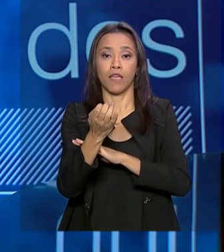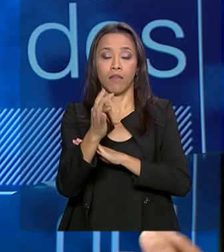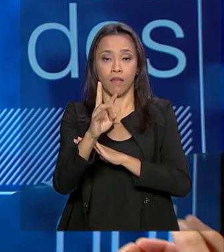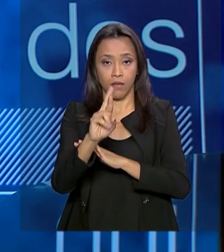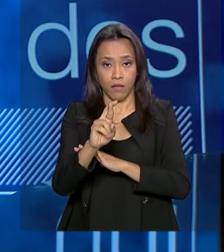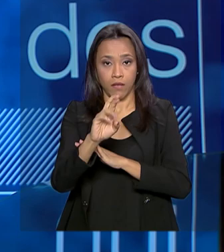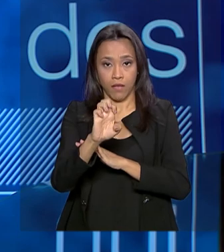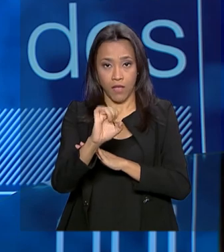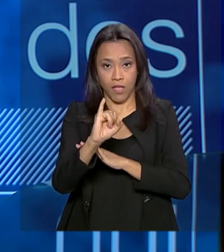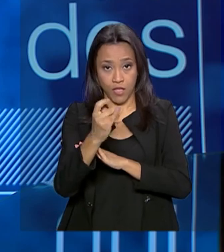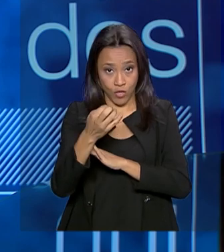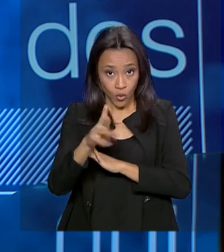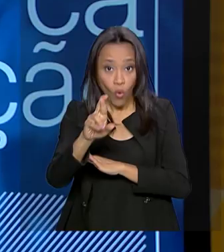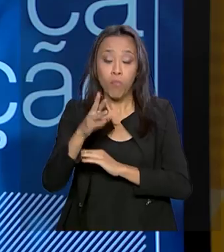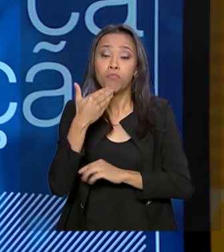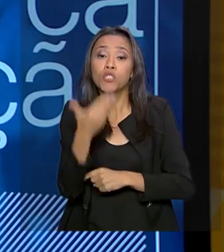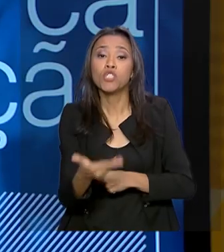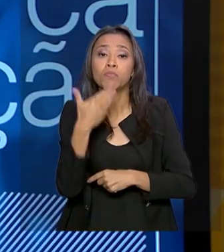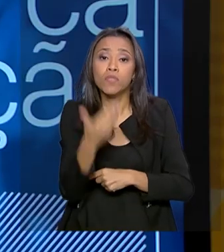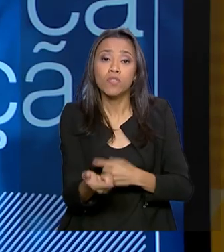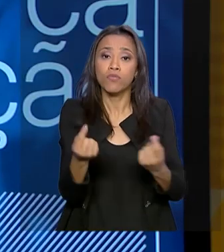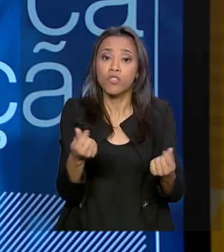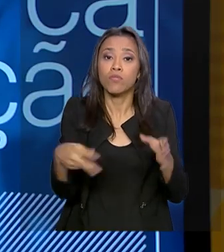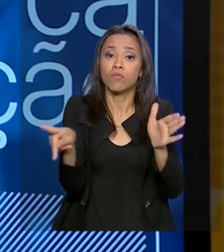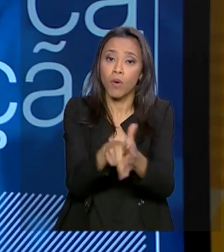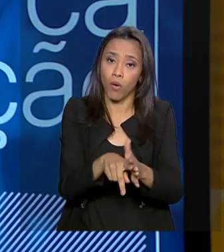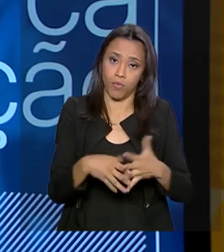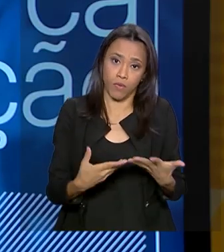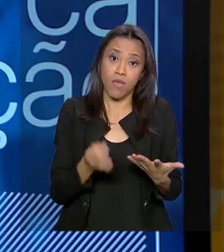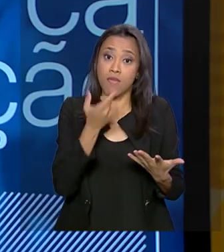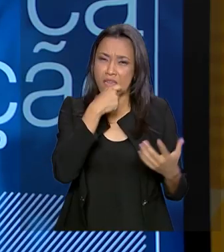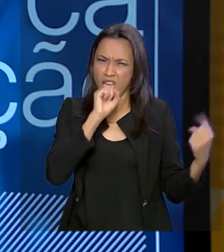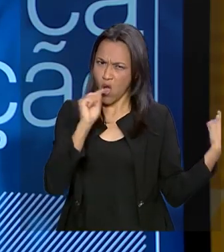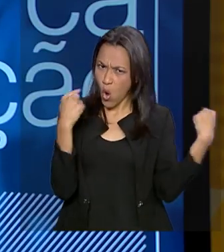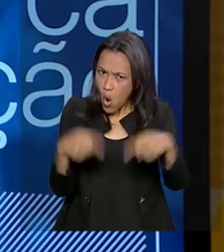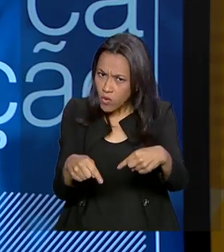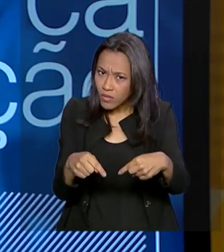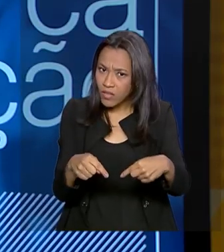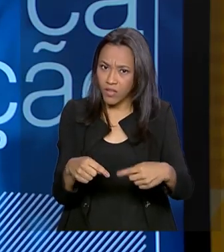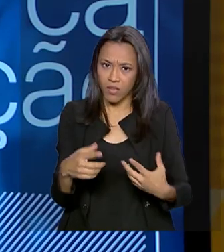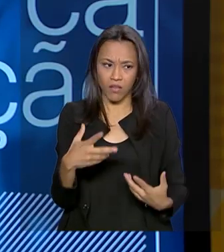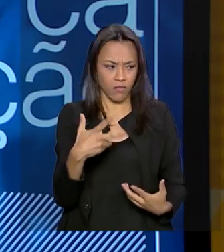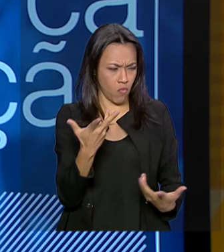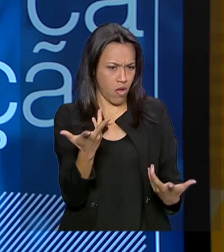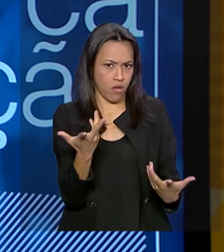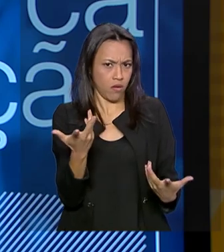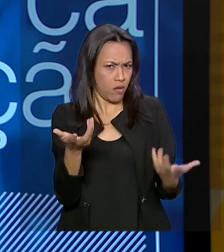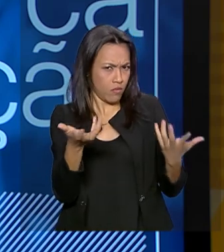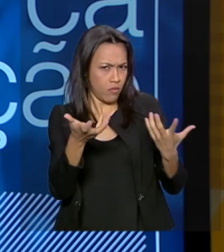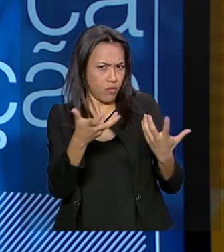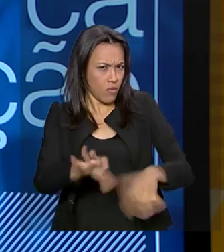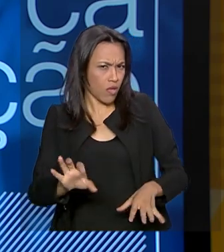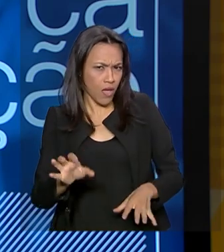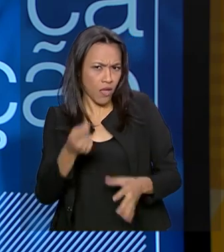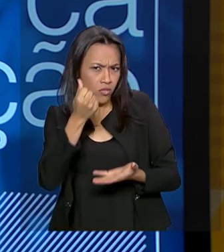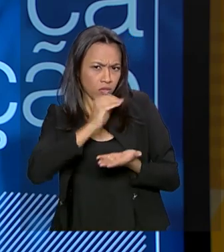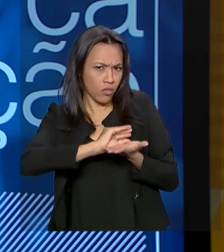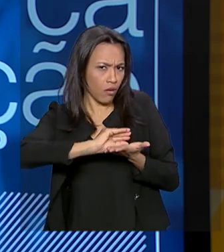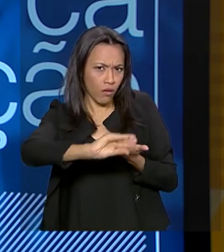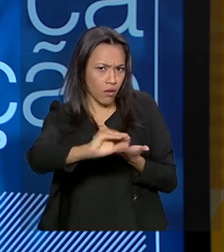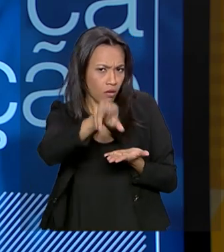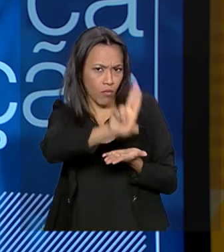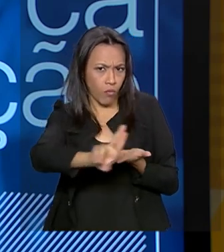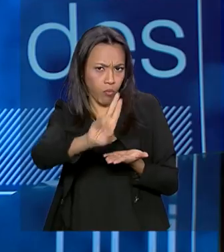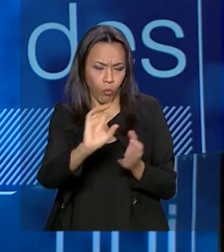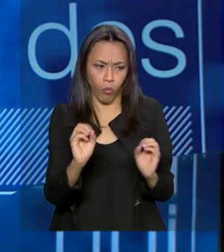principal objetivo do Futuris. Quem é contra o Futuris está dizendo que não quer mais recursos para a educação. Que foi uma demanda